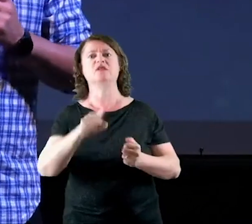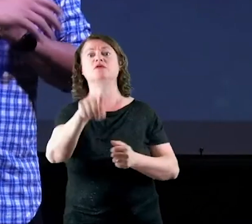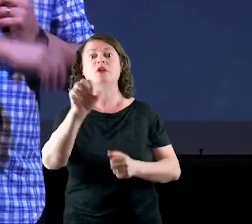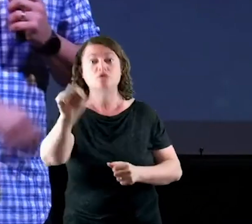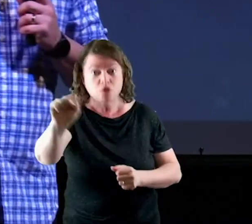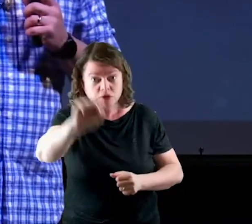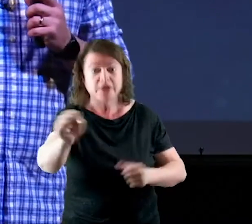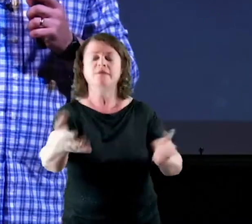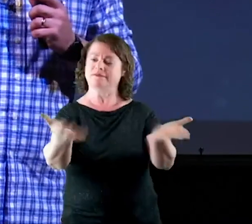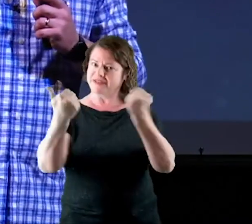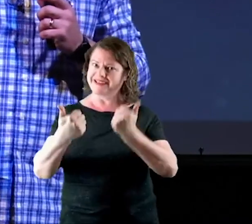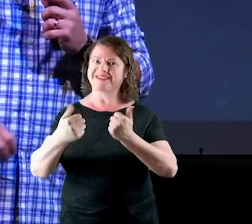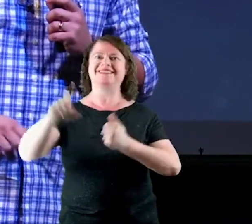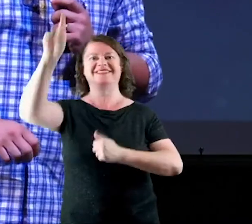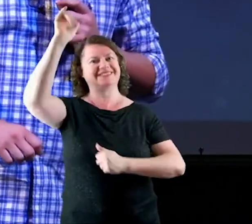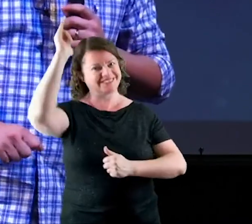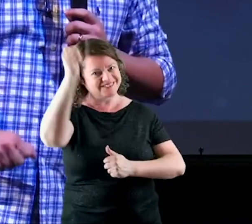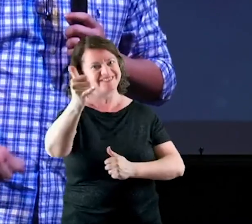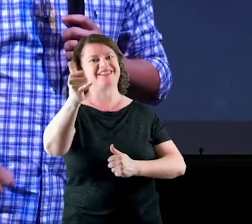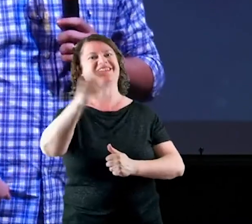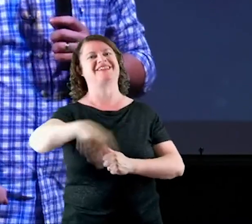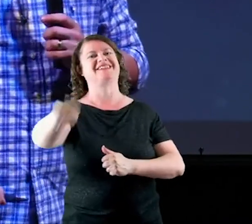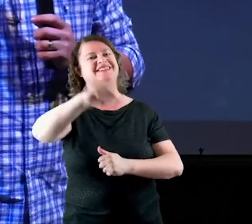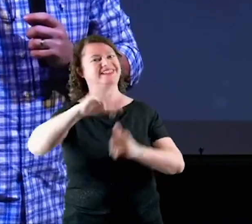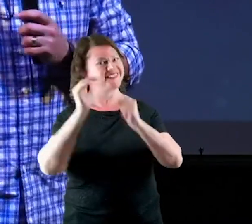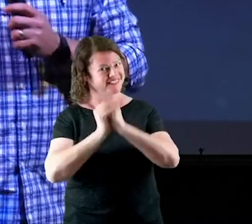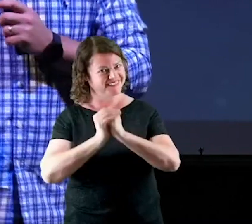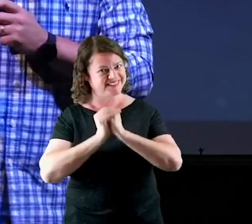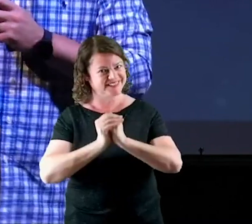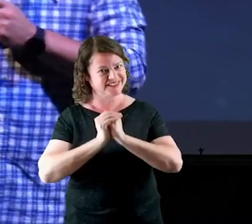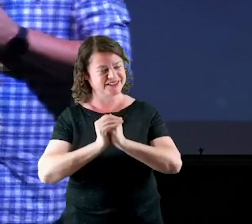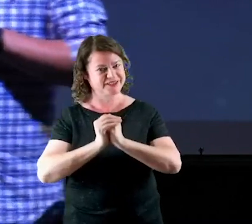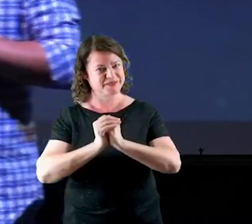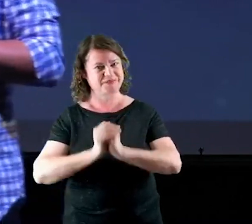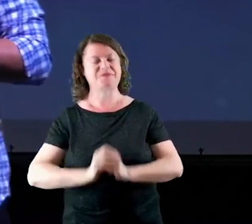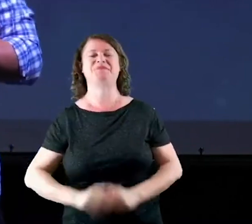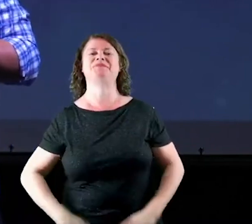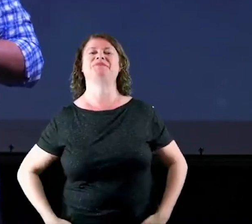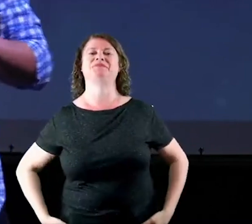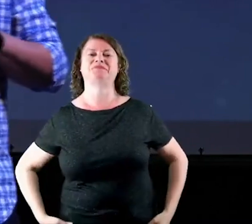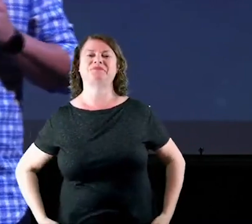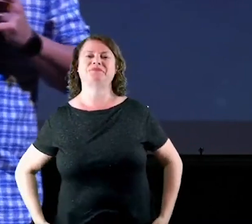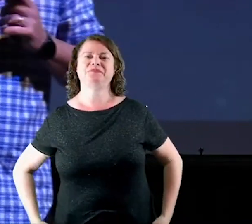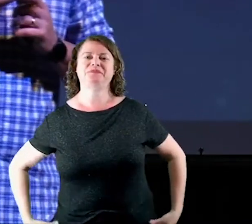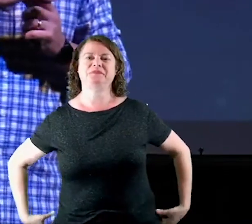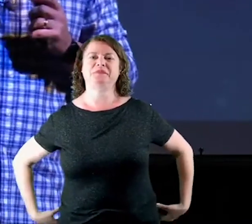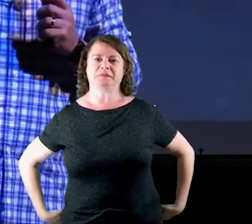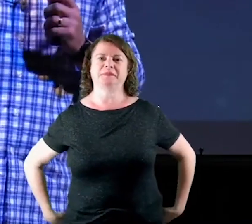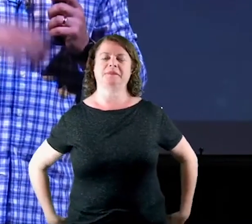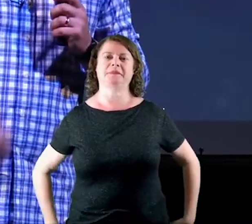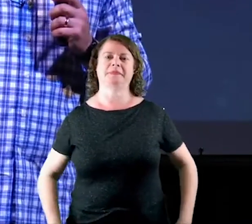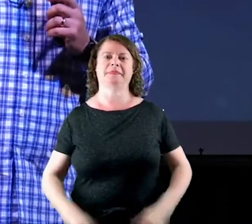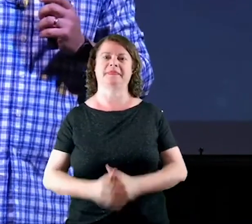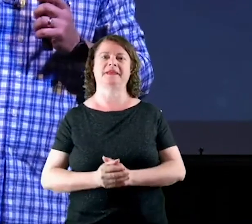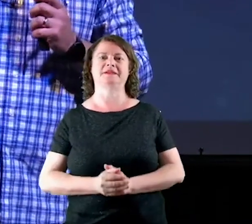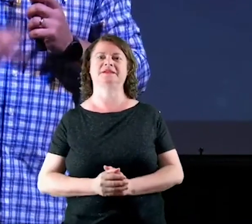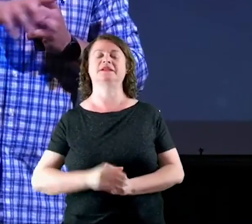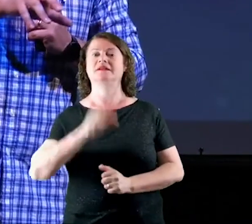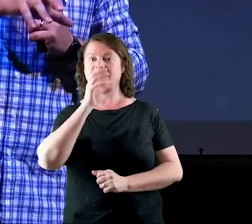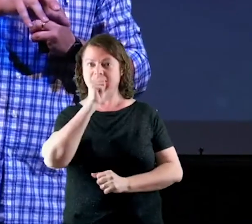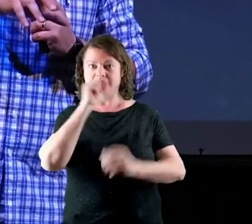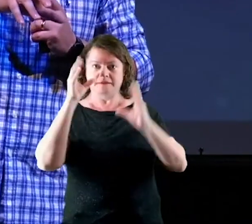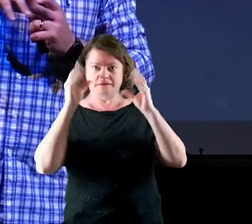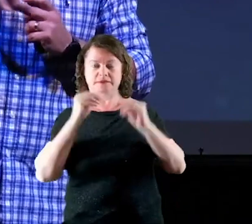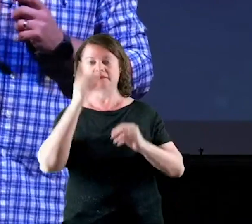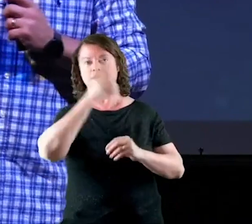vai falar com você amém isso perdão desculpa esse sábado à noite também vai ter o pastor Ricardo amém